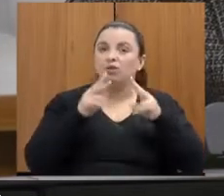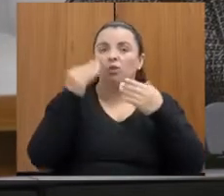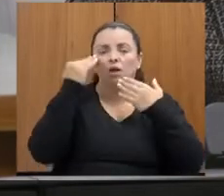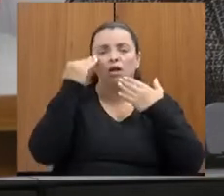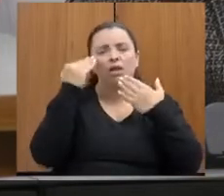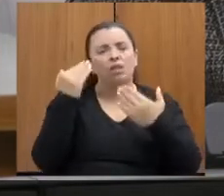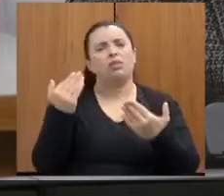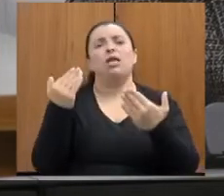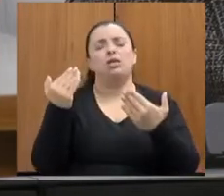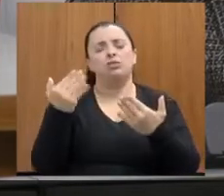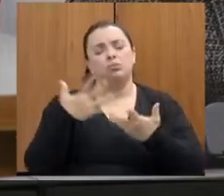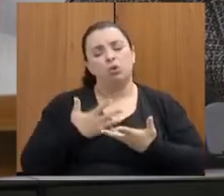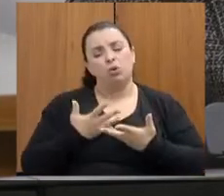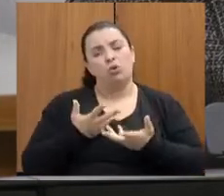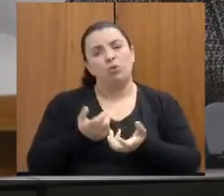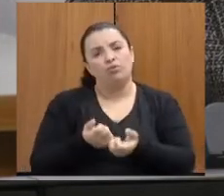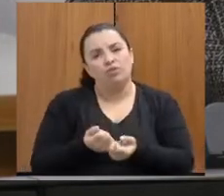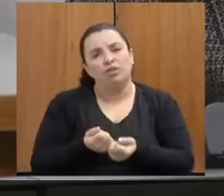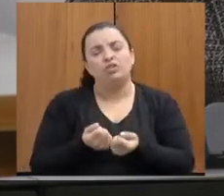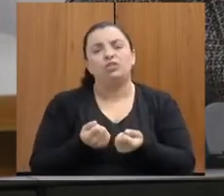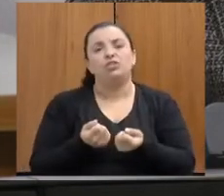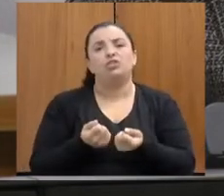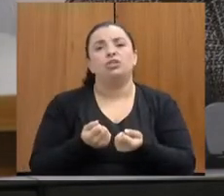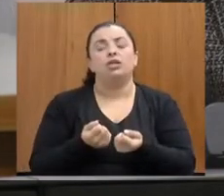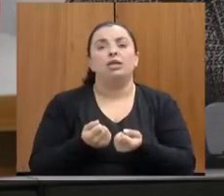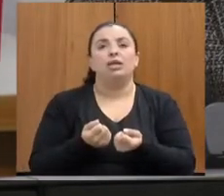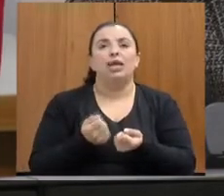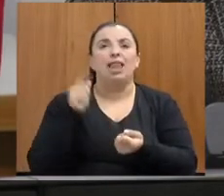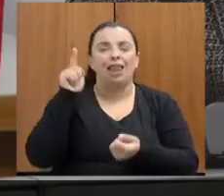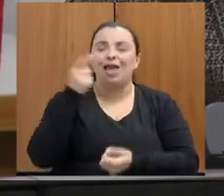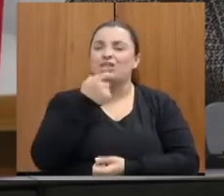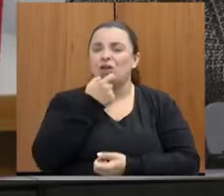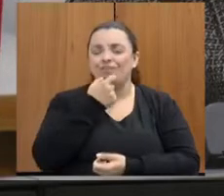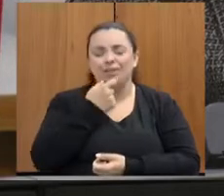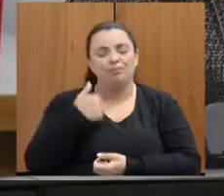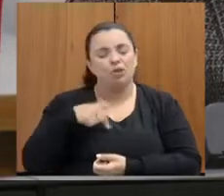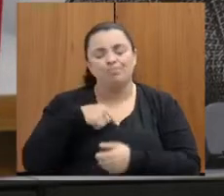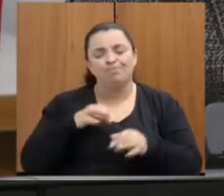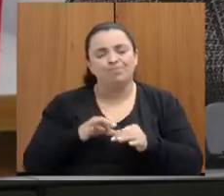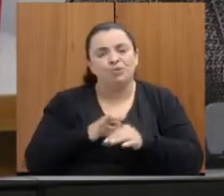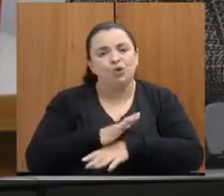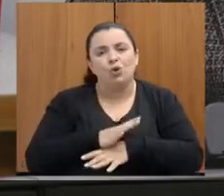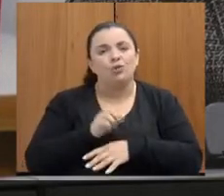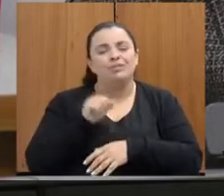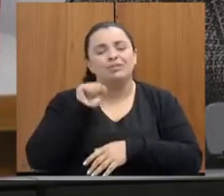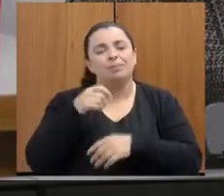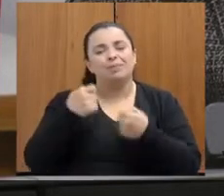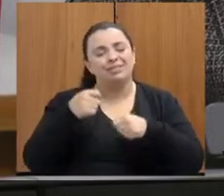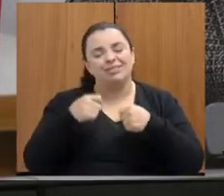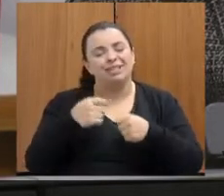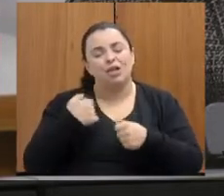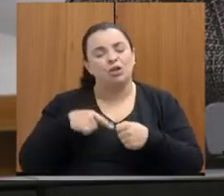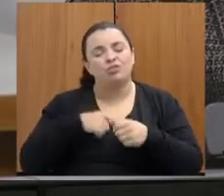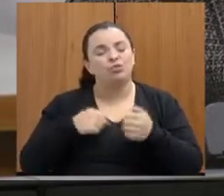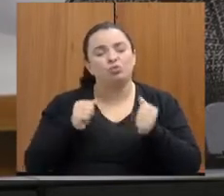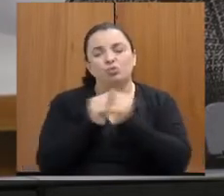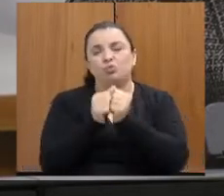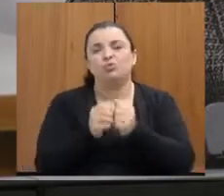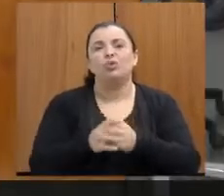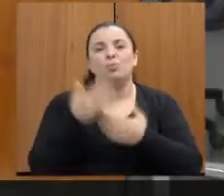convite e a gente lá em Nova Lima a gente está à disposição para o que for preciso, que for necessário. Muito obrigada, gente.